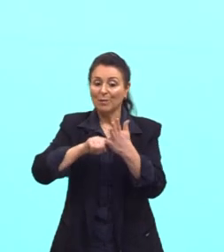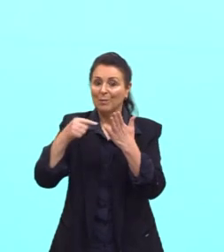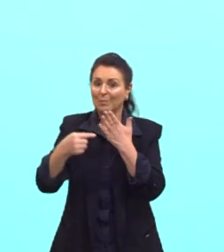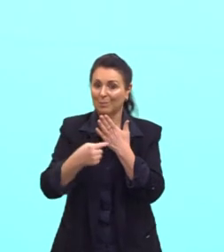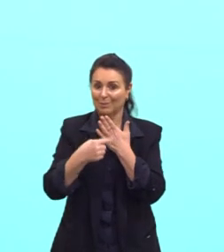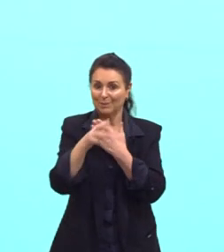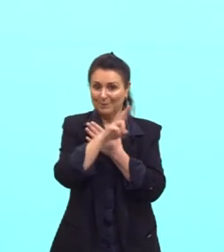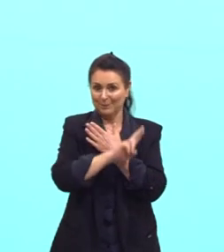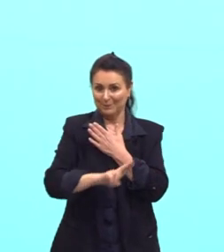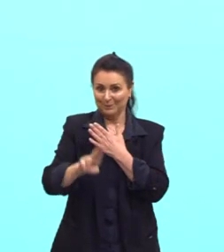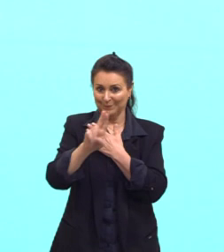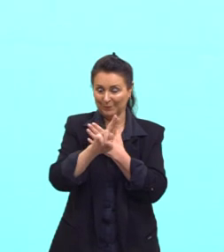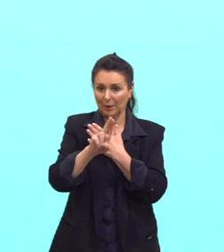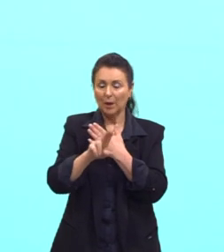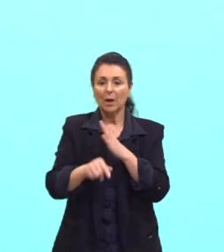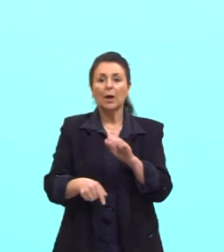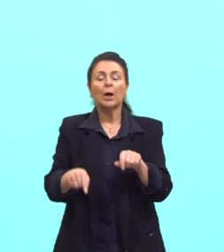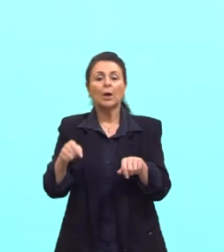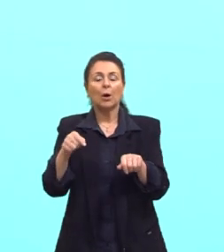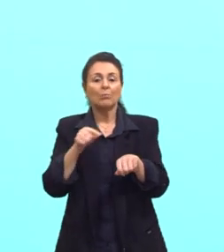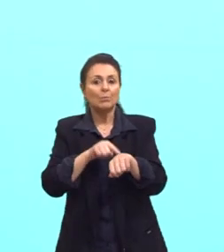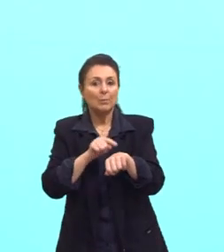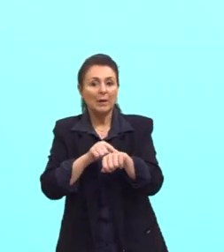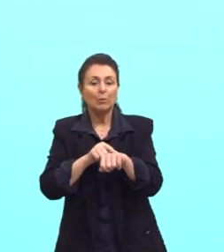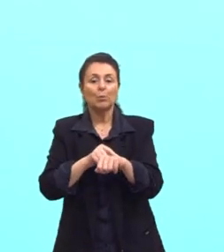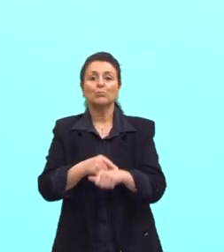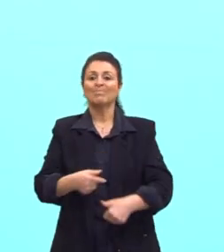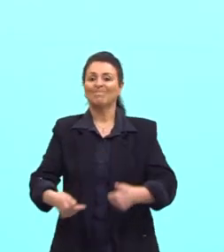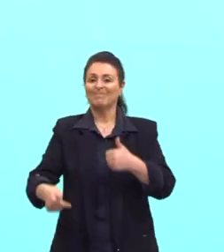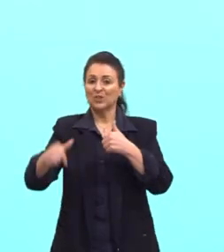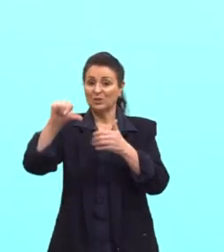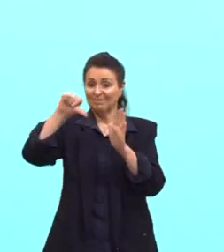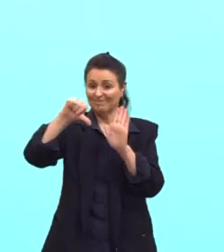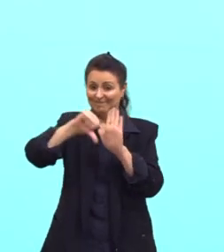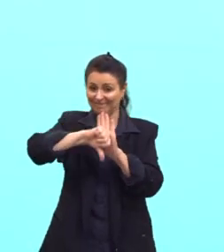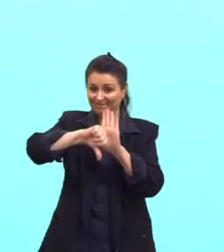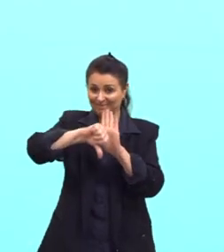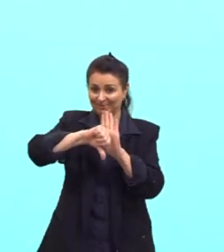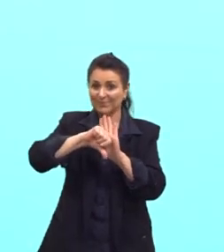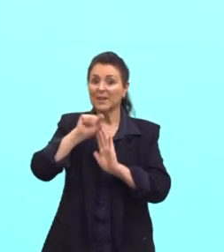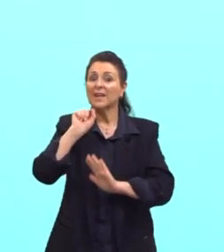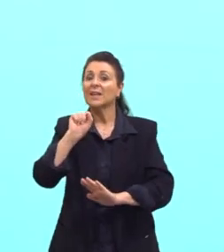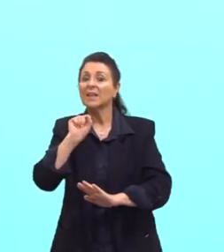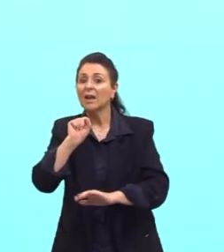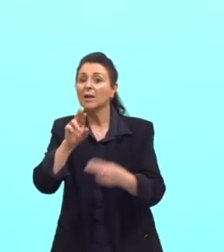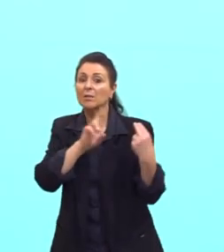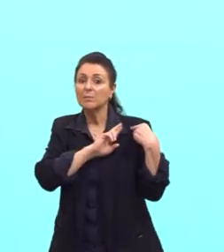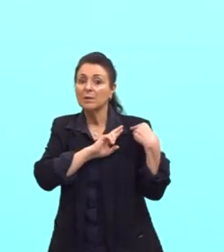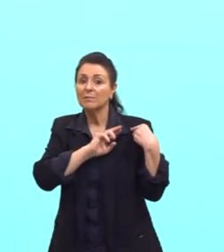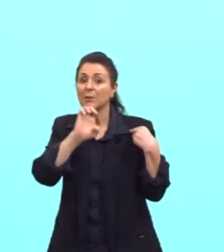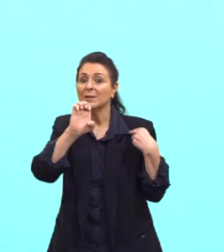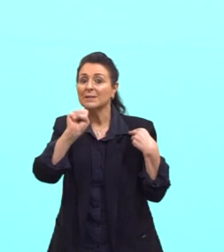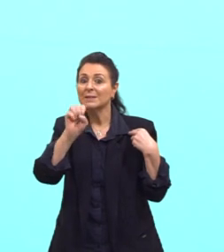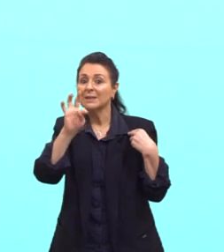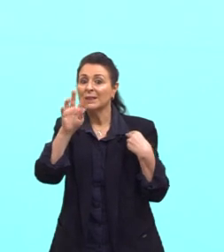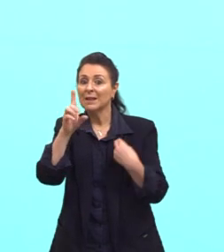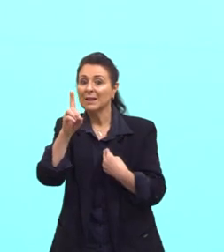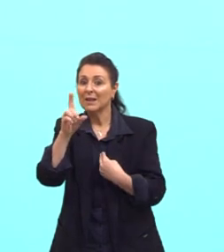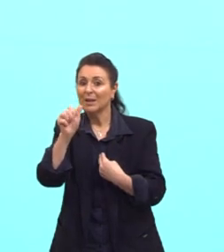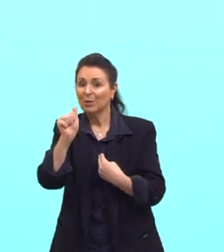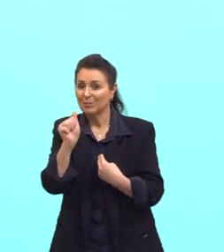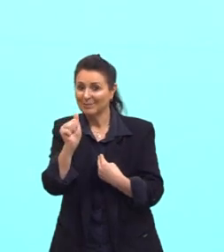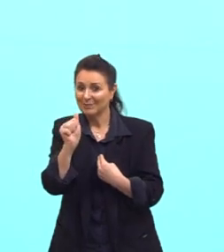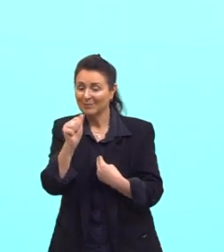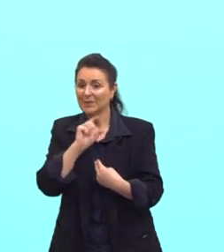Em momentos de crise, na crise de 29, em momentos de crise, quem intervém é o Estado. Então, essa mão invisível enquanto